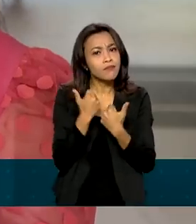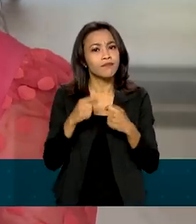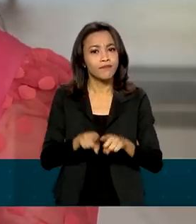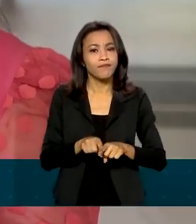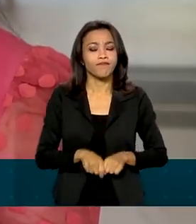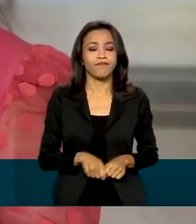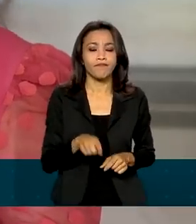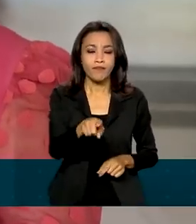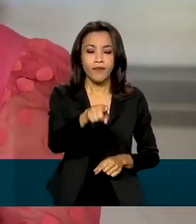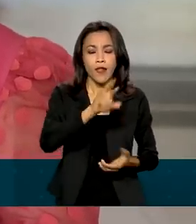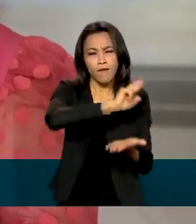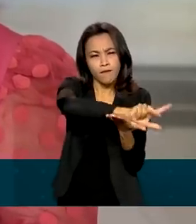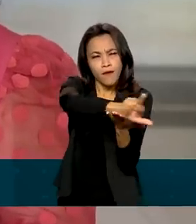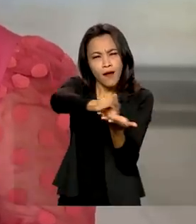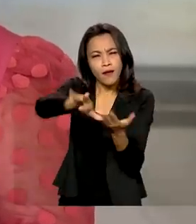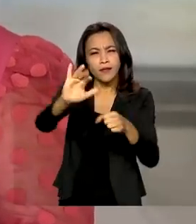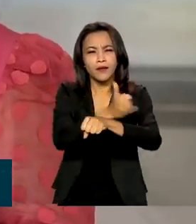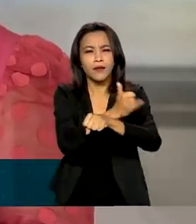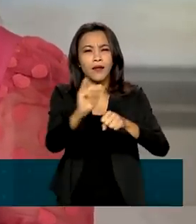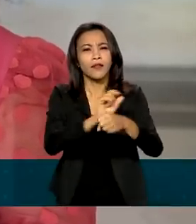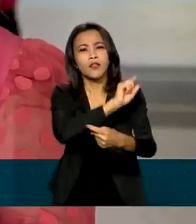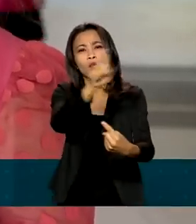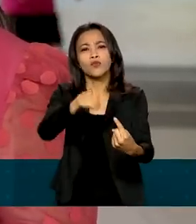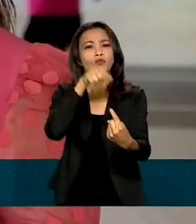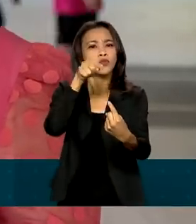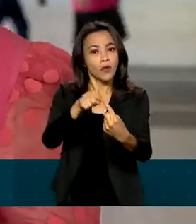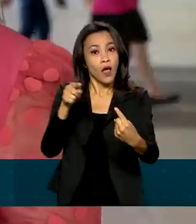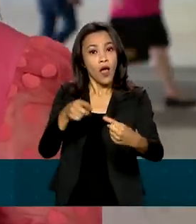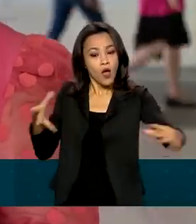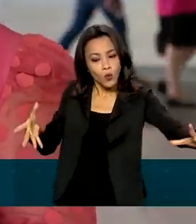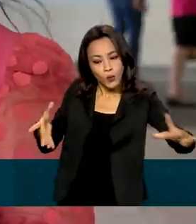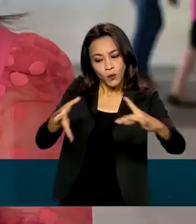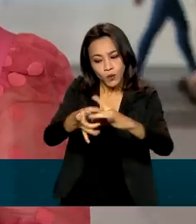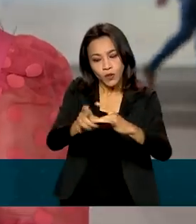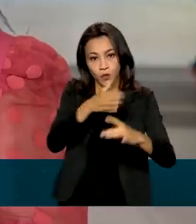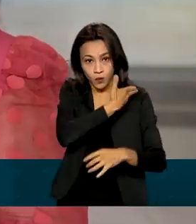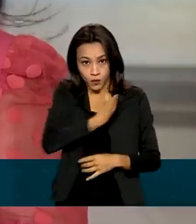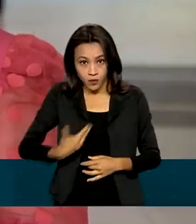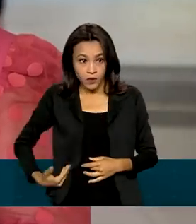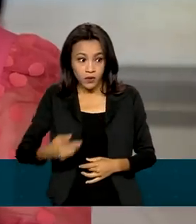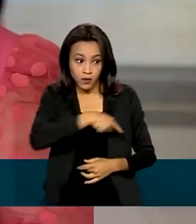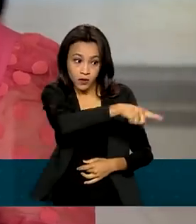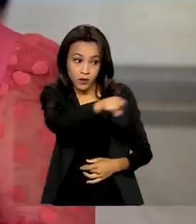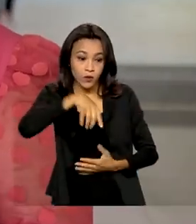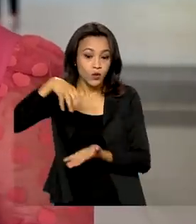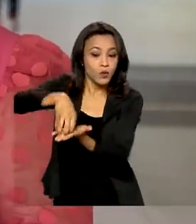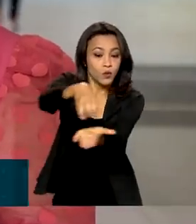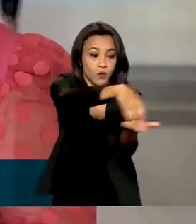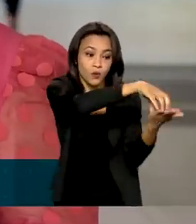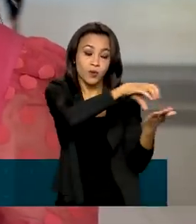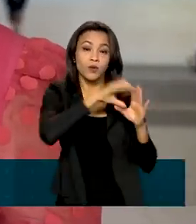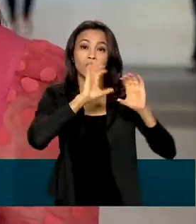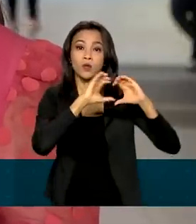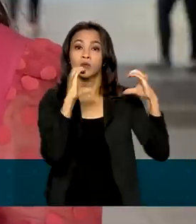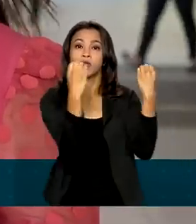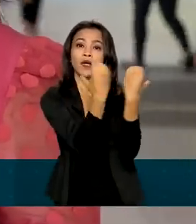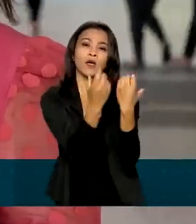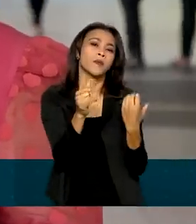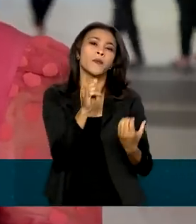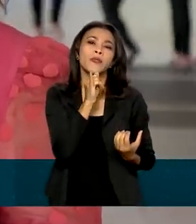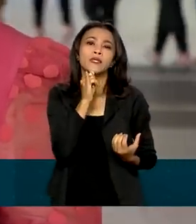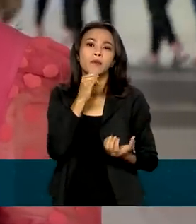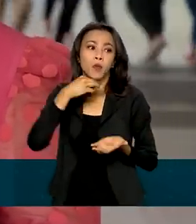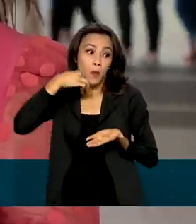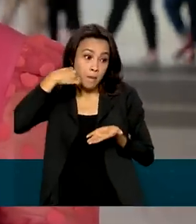Todas as ações promovem a interação entre o poder público e os núcleos comunitários. Um exemplo é o envio de